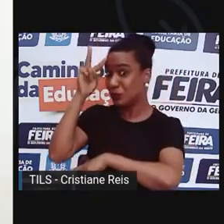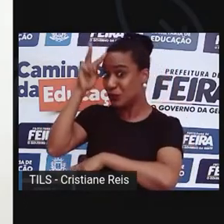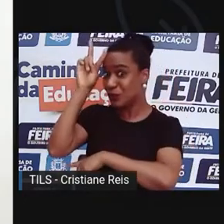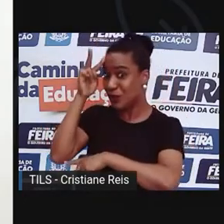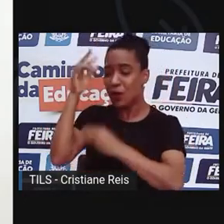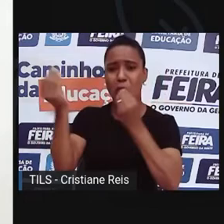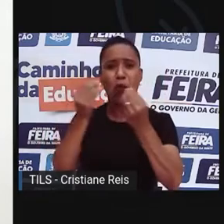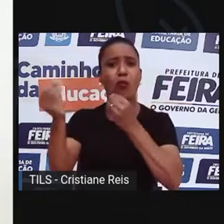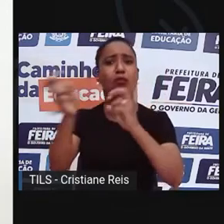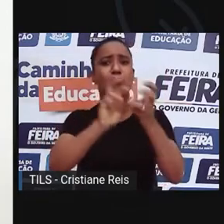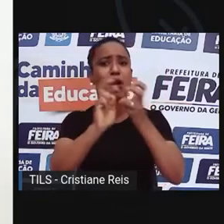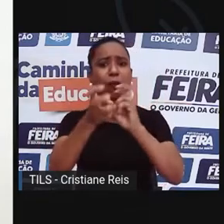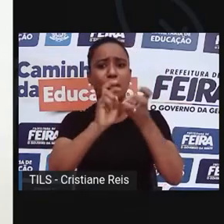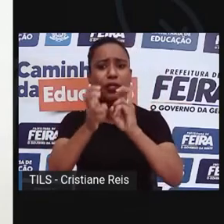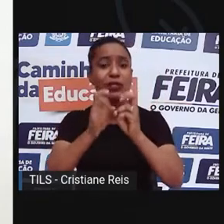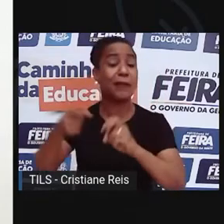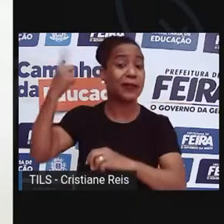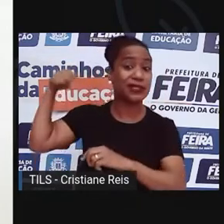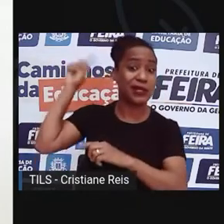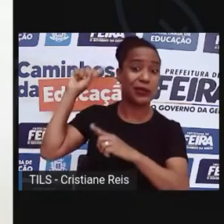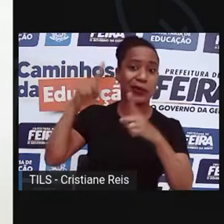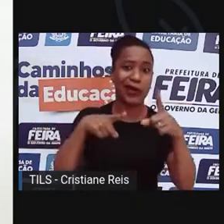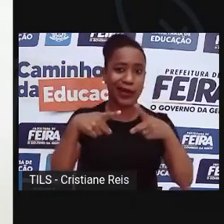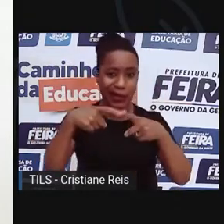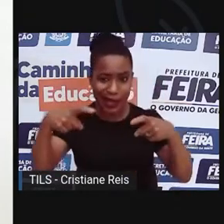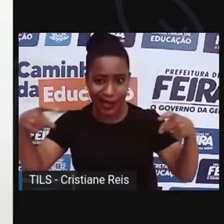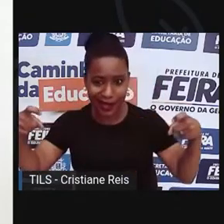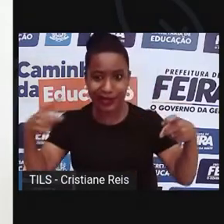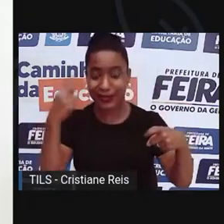tapoeirista Na guerra do Paraguai